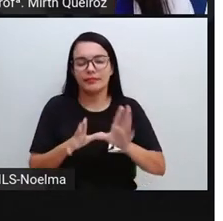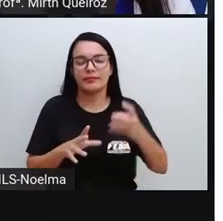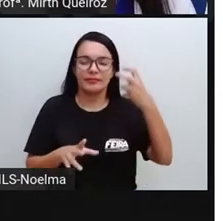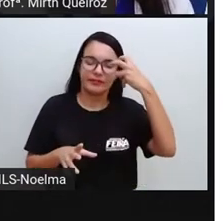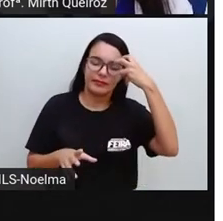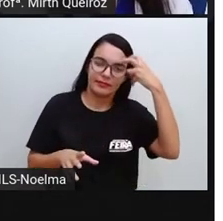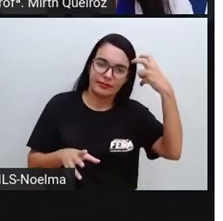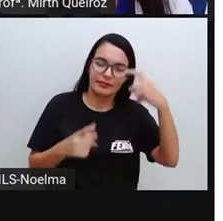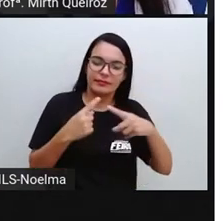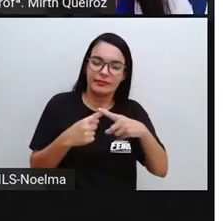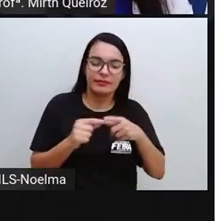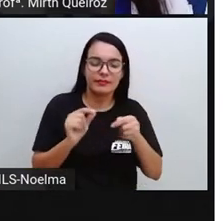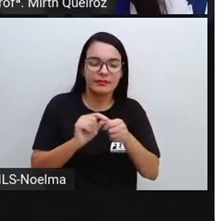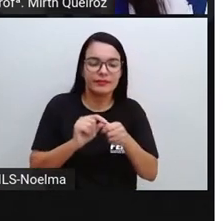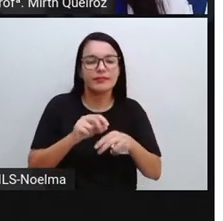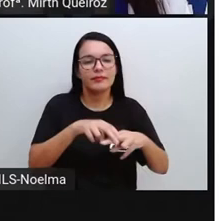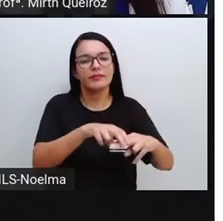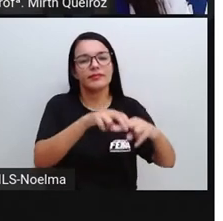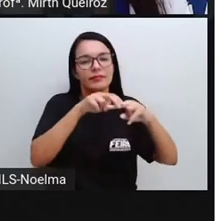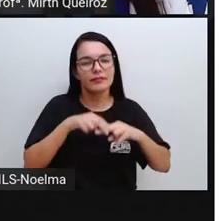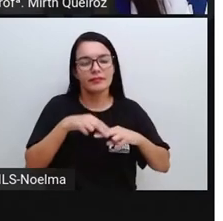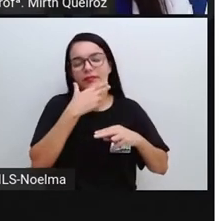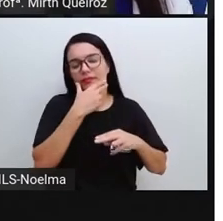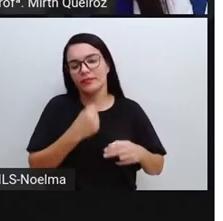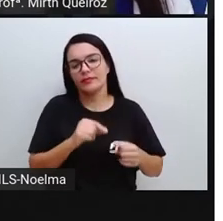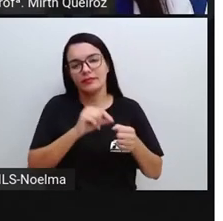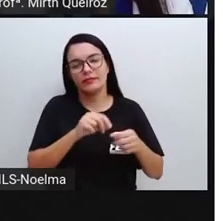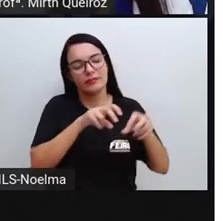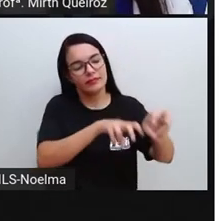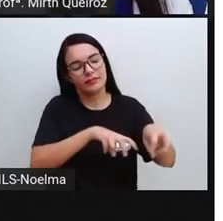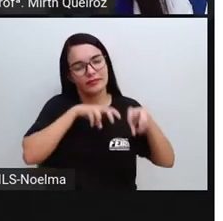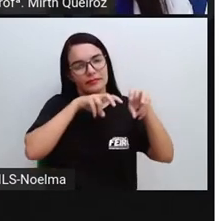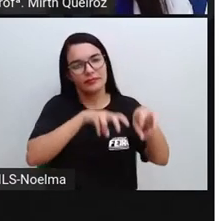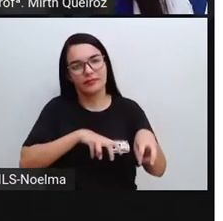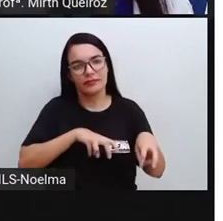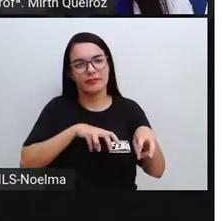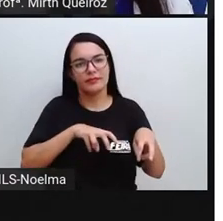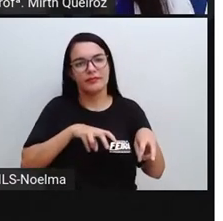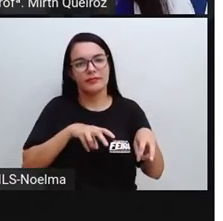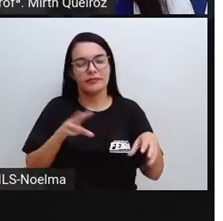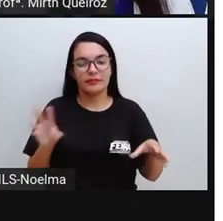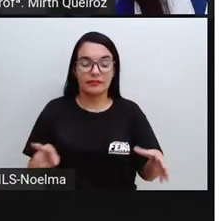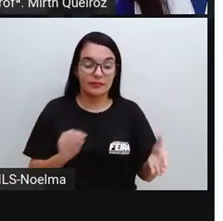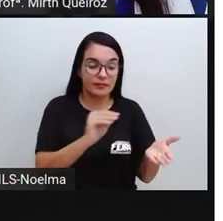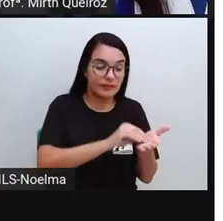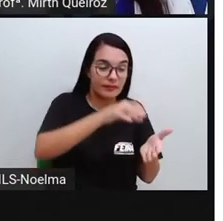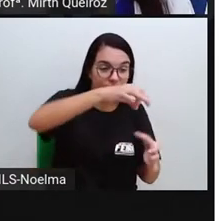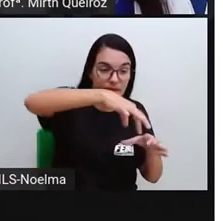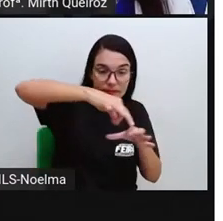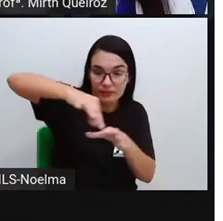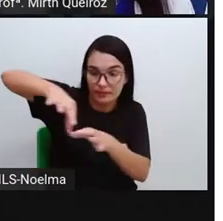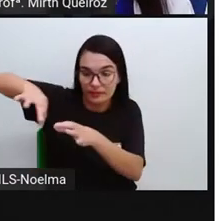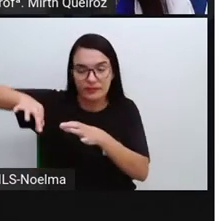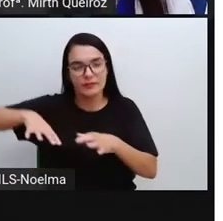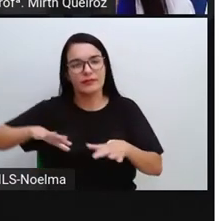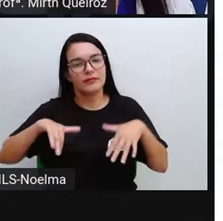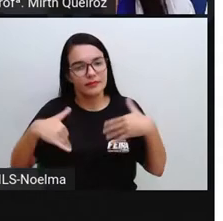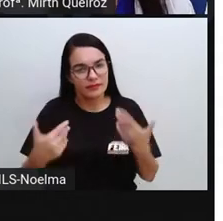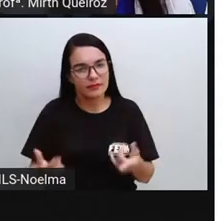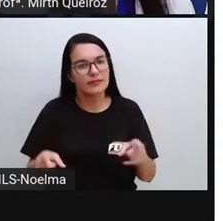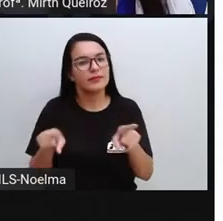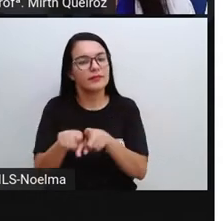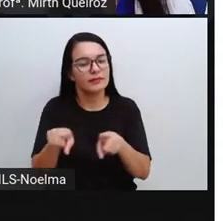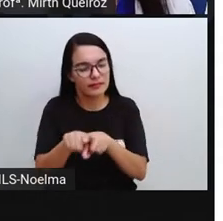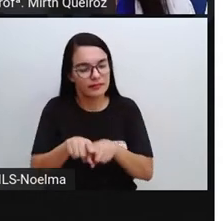porque ali foi produzido através da ação do homem, pelas mãos do homem, né? Então, o campo, a